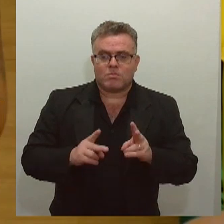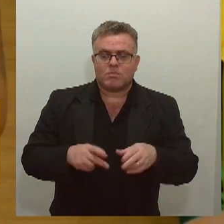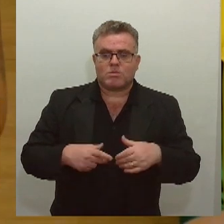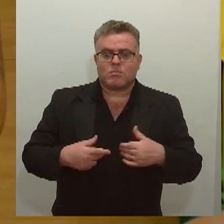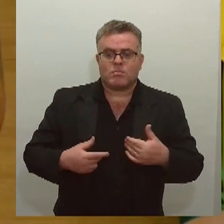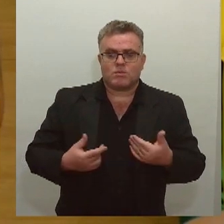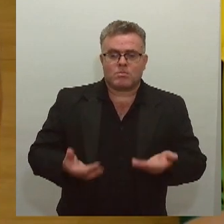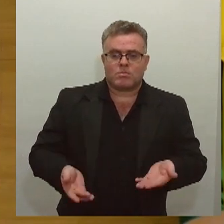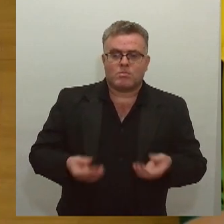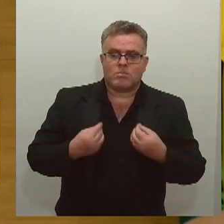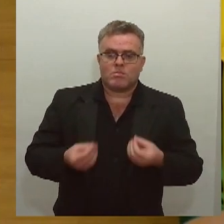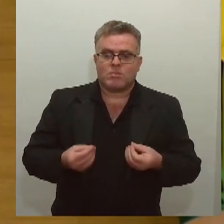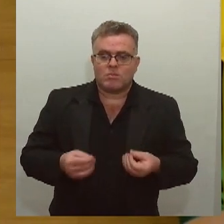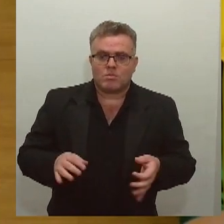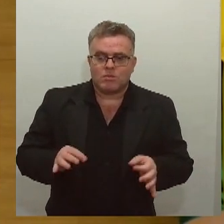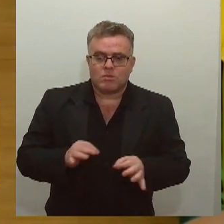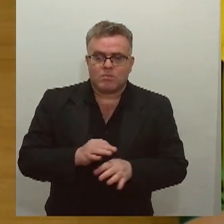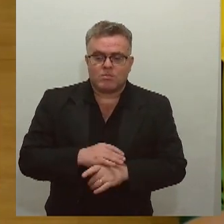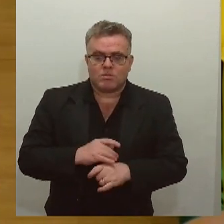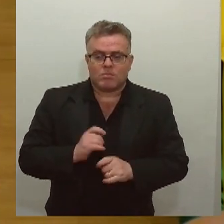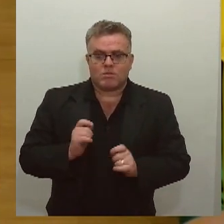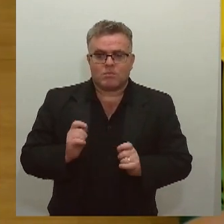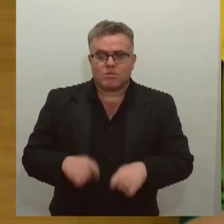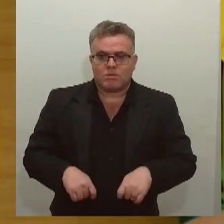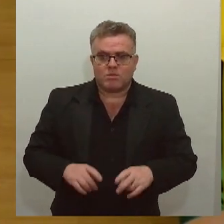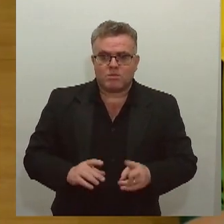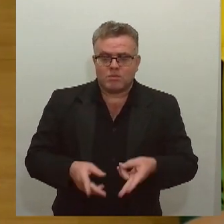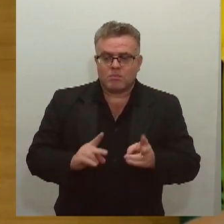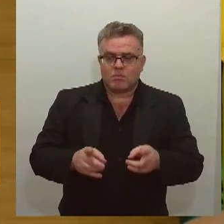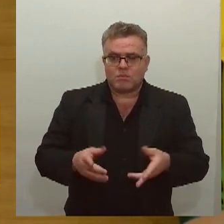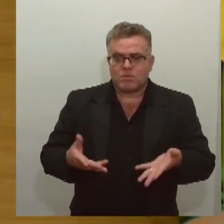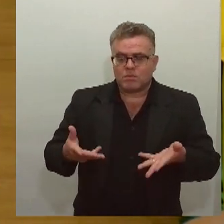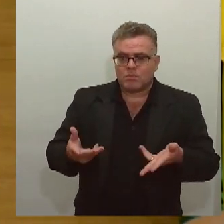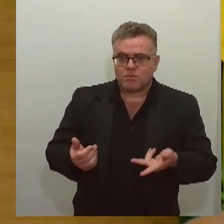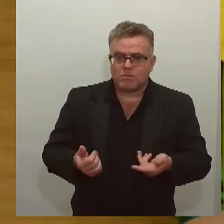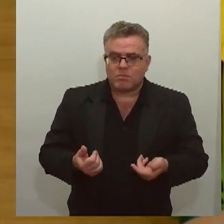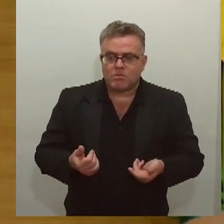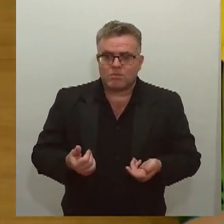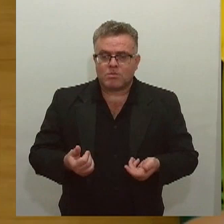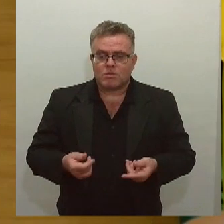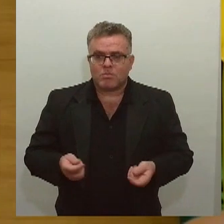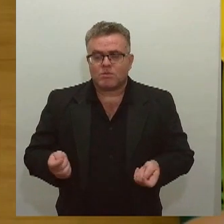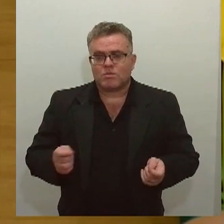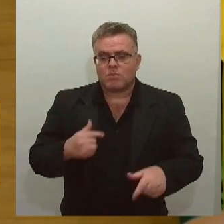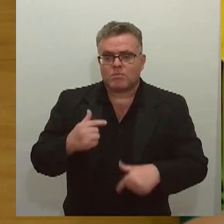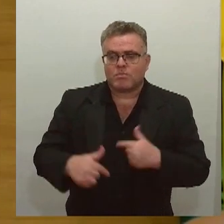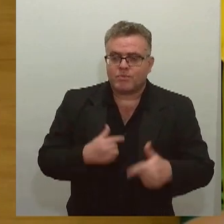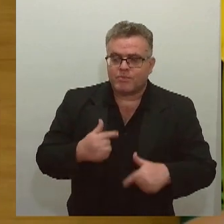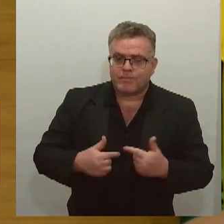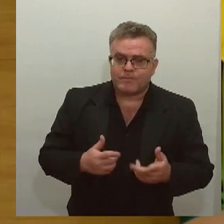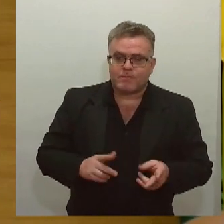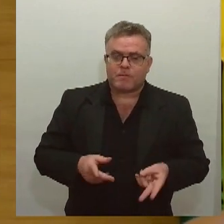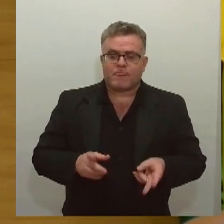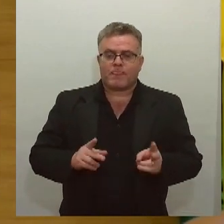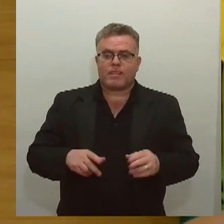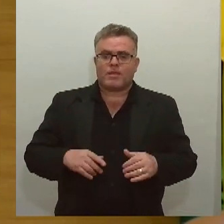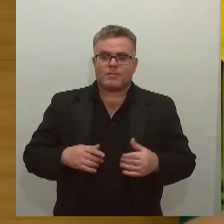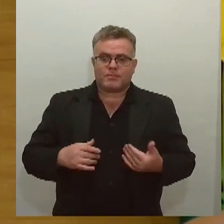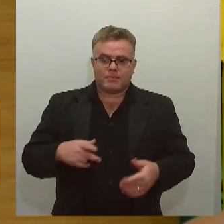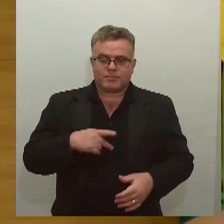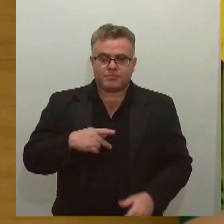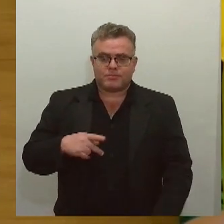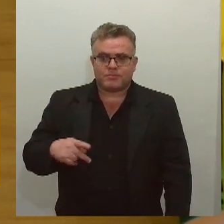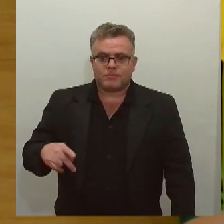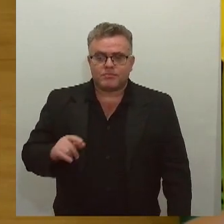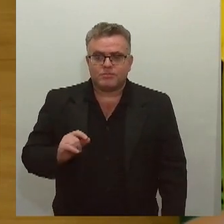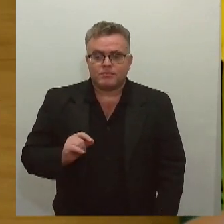lavoura. Então é uma bandeira que eu vou levar para o meu mandato, e vou trabalhar cada vez mais agora como presidente da Agricultura